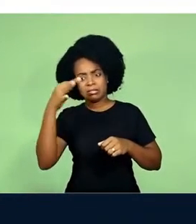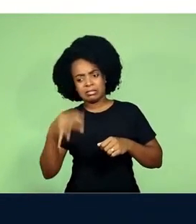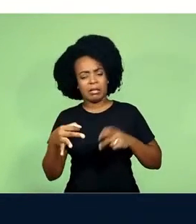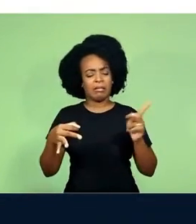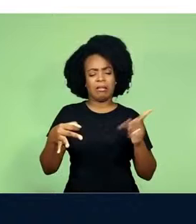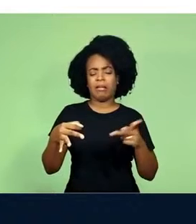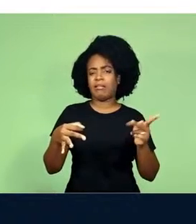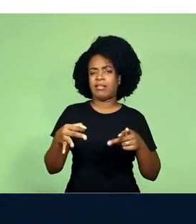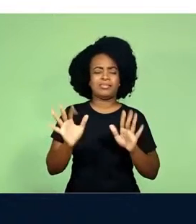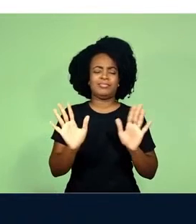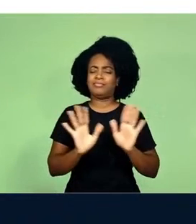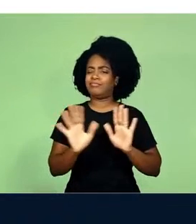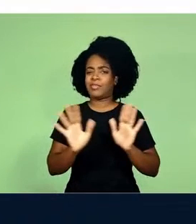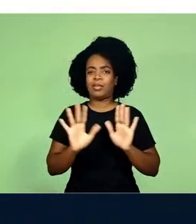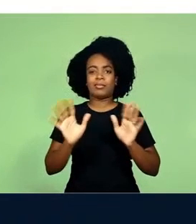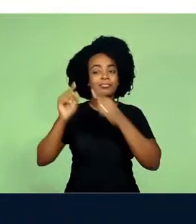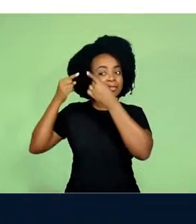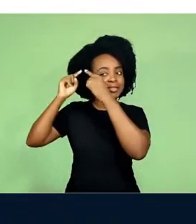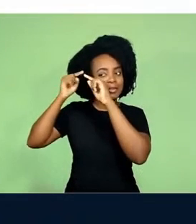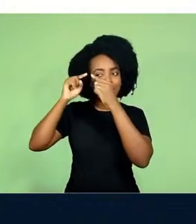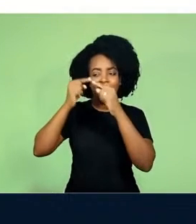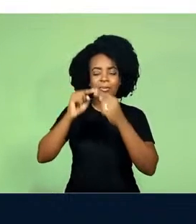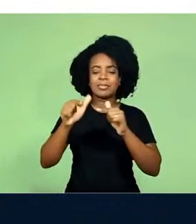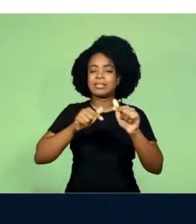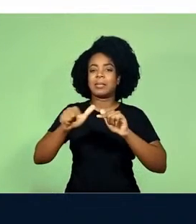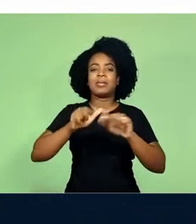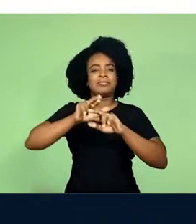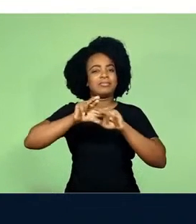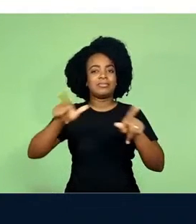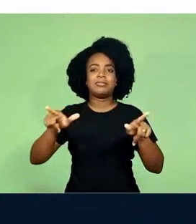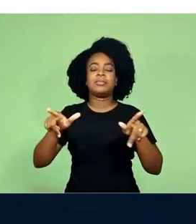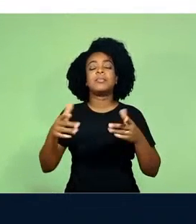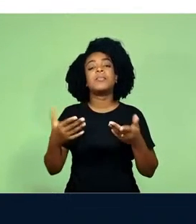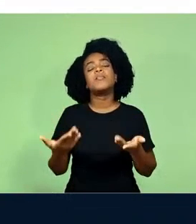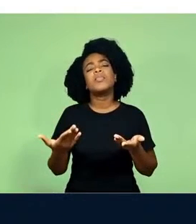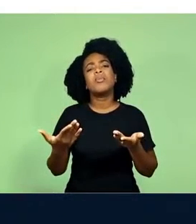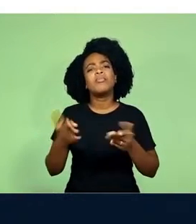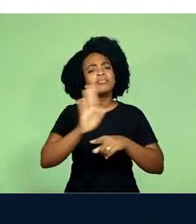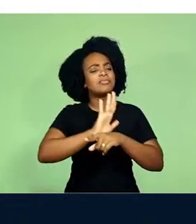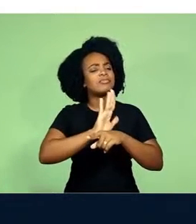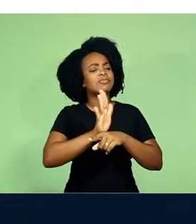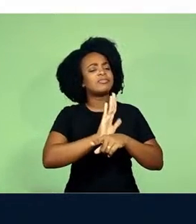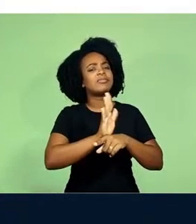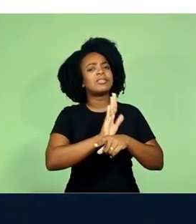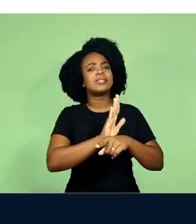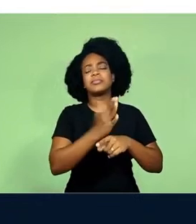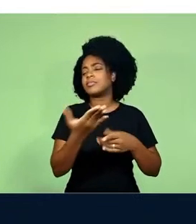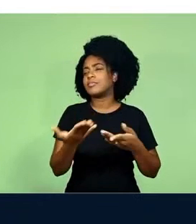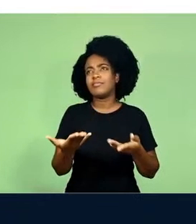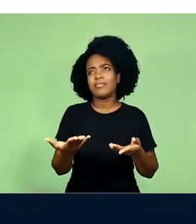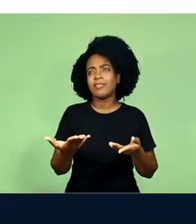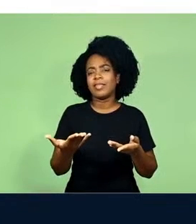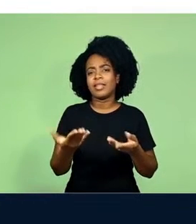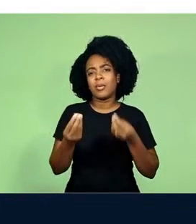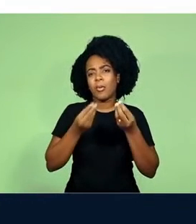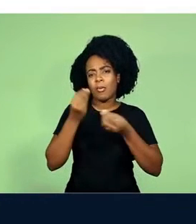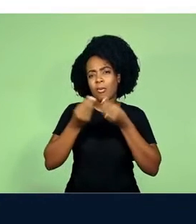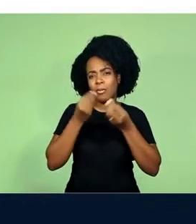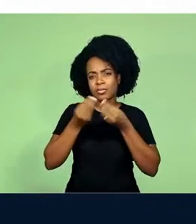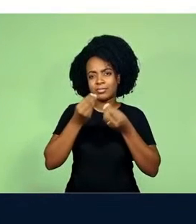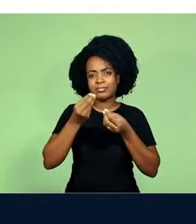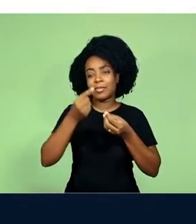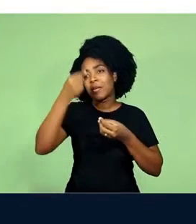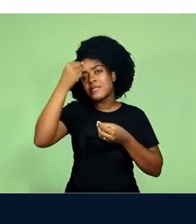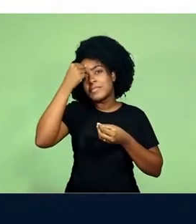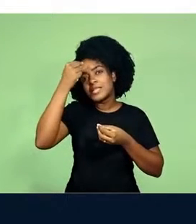de acerto ou erro dos filmes, porque não é com essa lógica que eles trabalham. Então, como é que os filmes criam